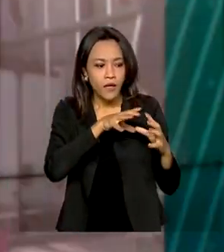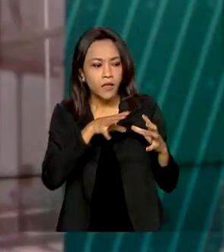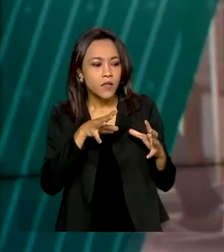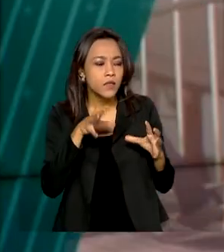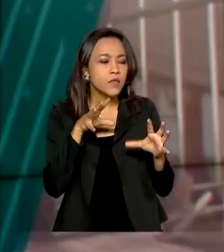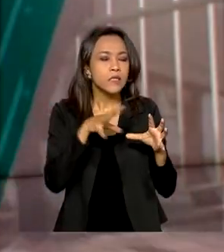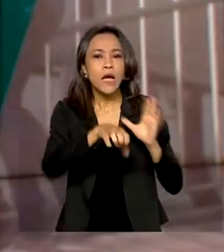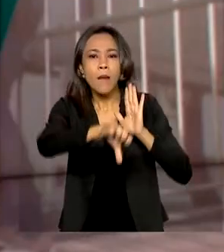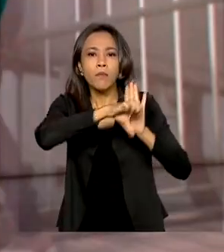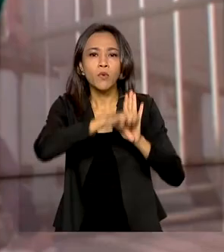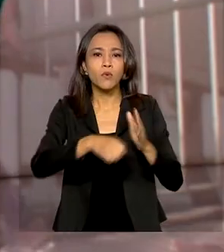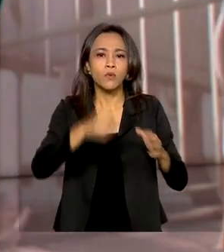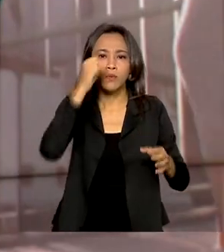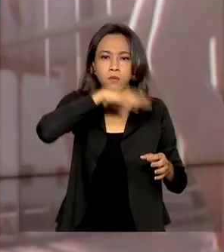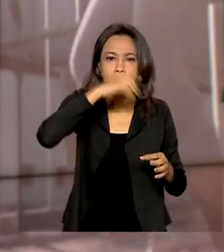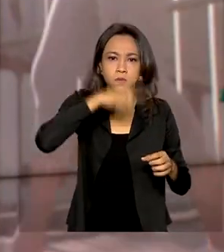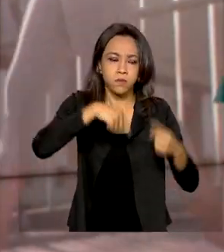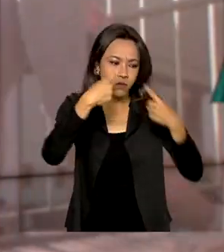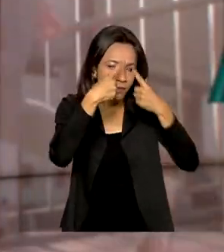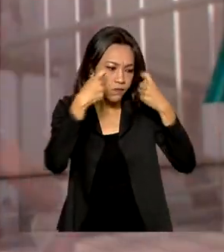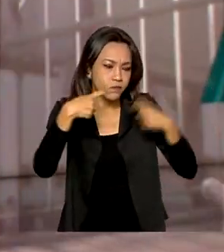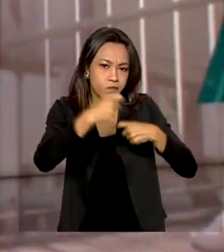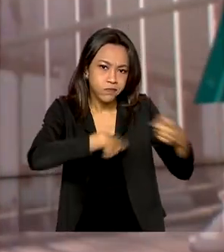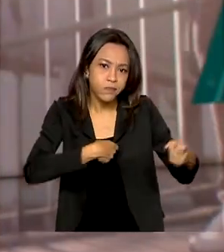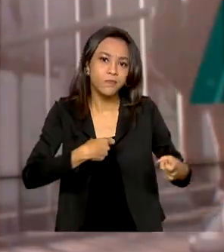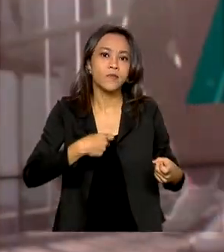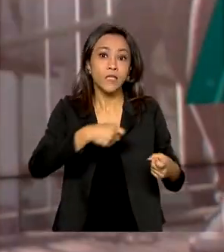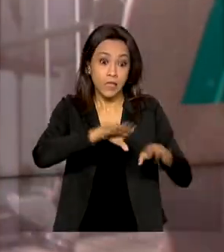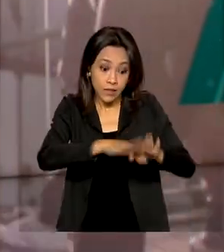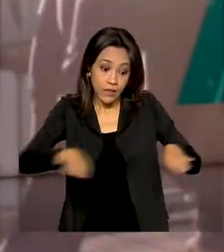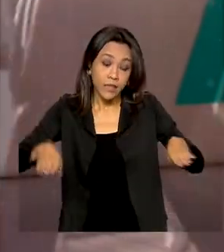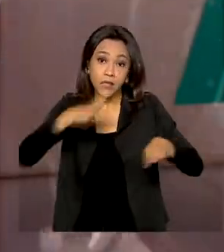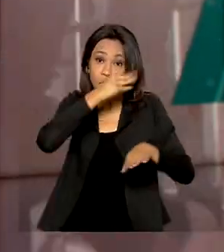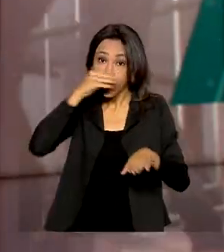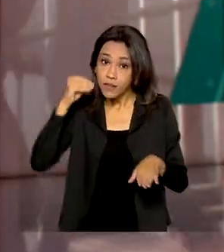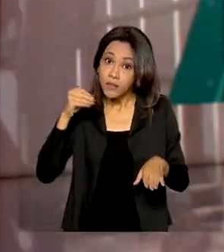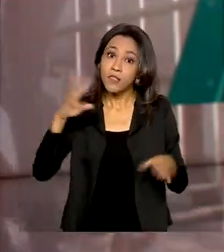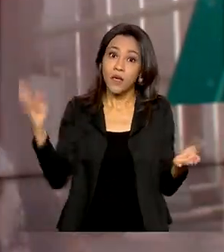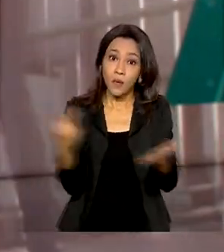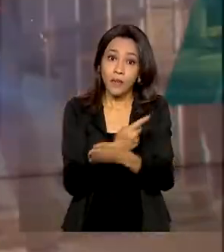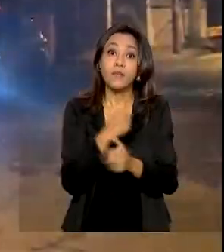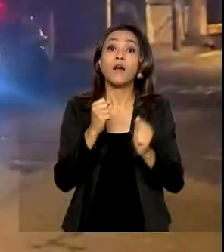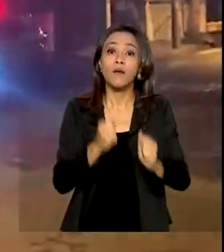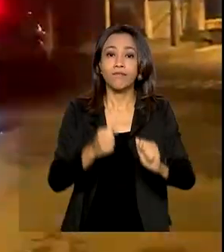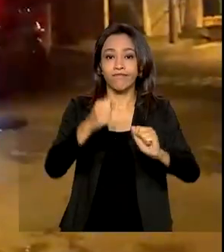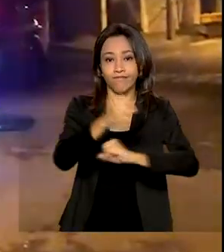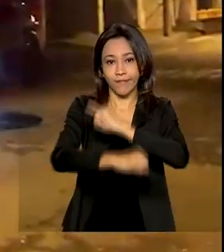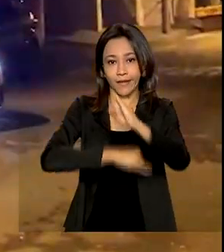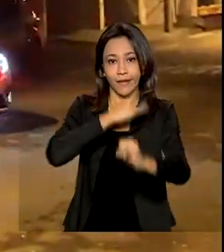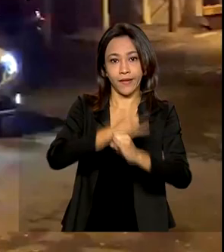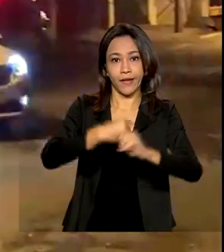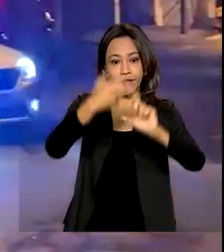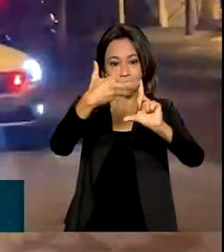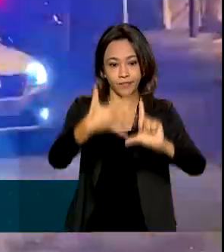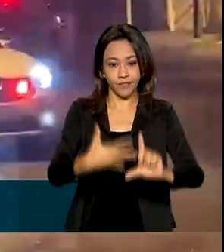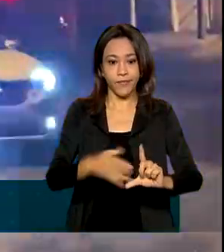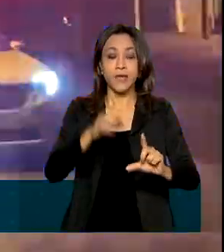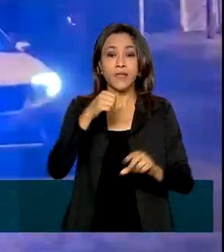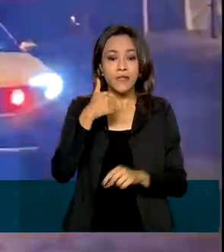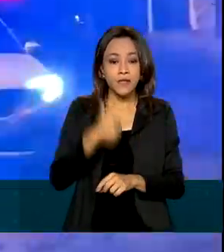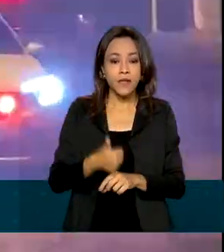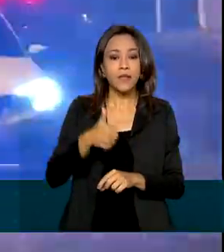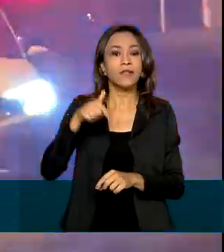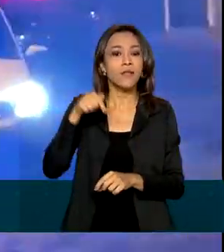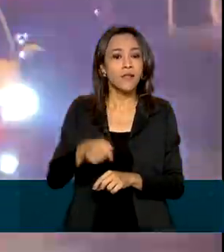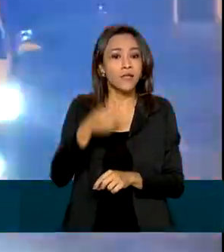de crimes de abuso e exploração sexual contra crianças e adolescentes praticados na internet. 176 mandados